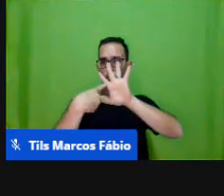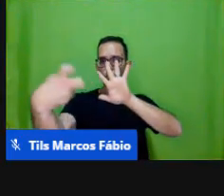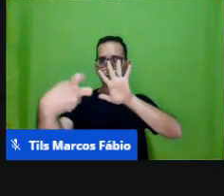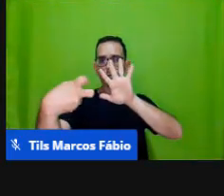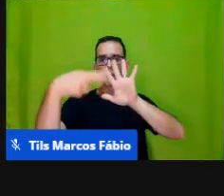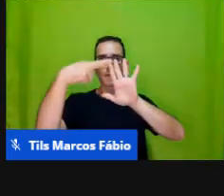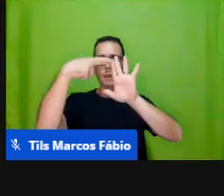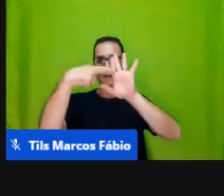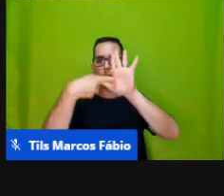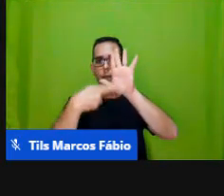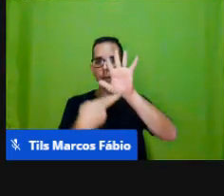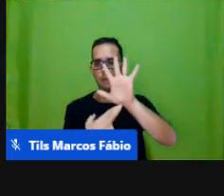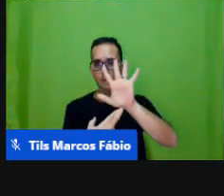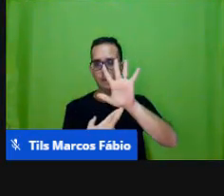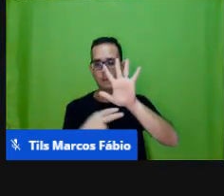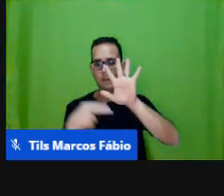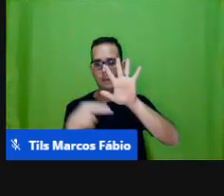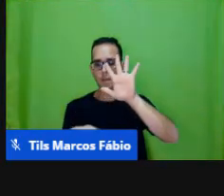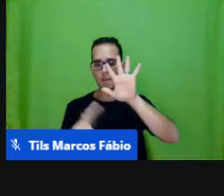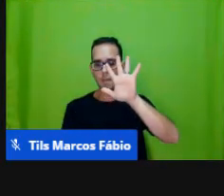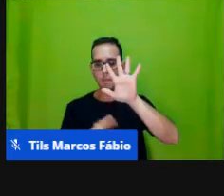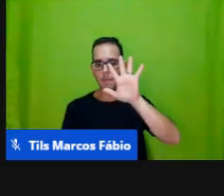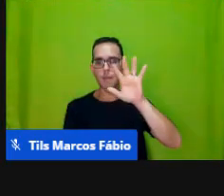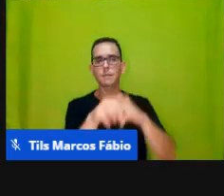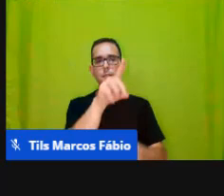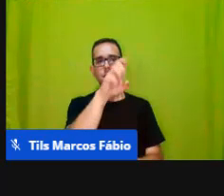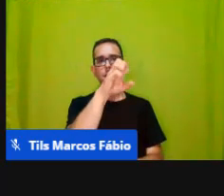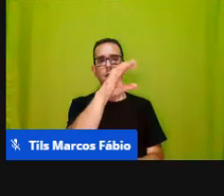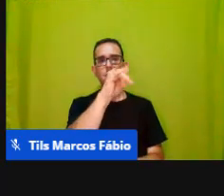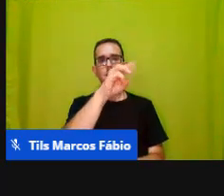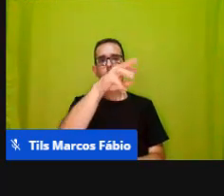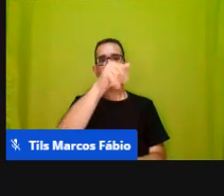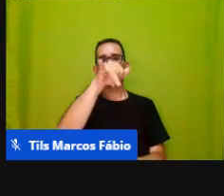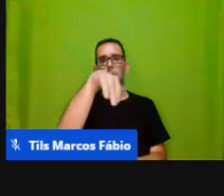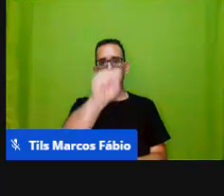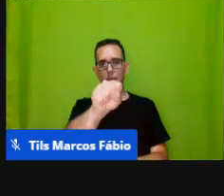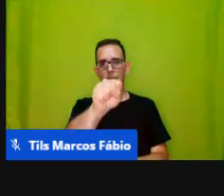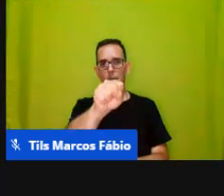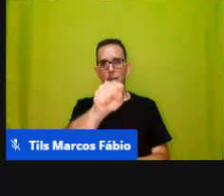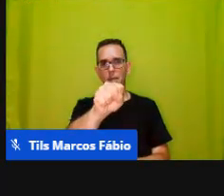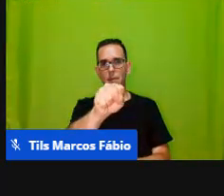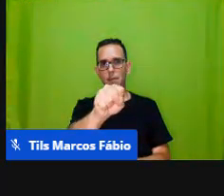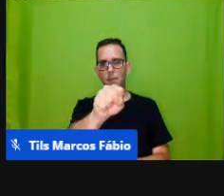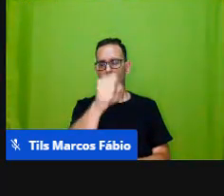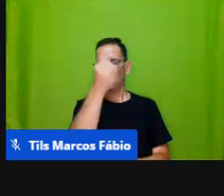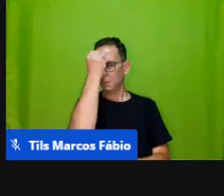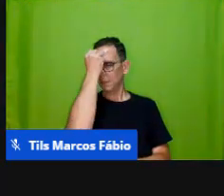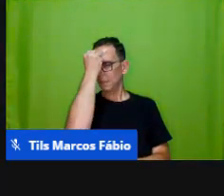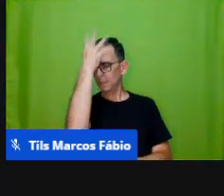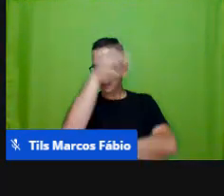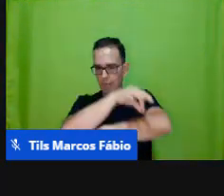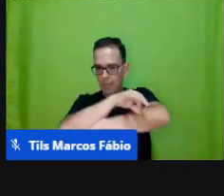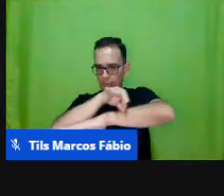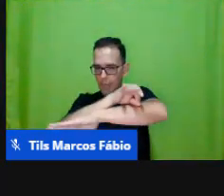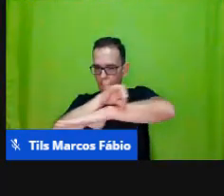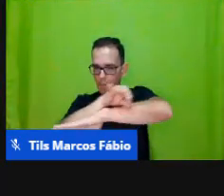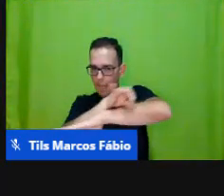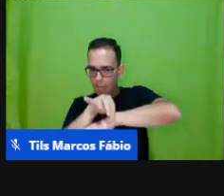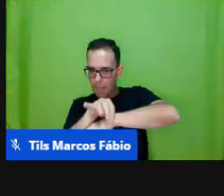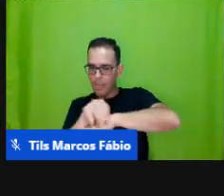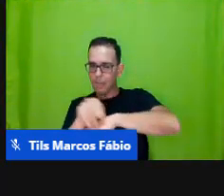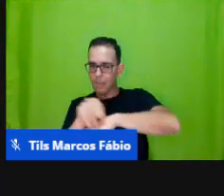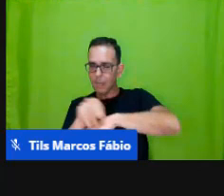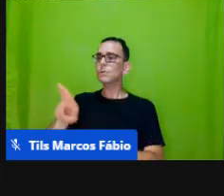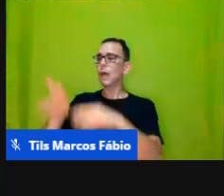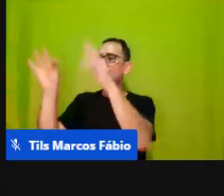através desses decimais certo? então vamos esquecer a reta numérica e trabalhar com a tabela